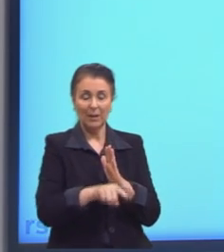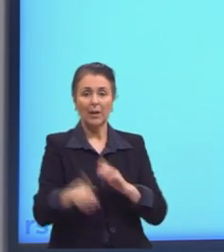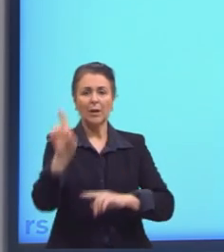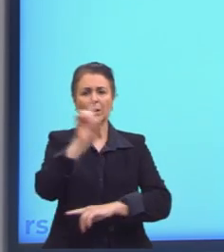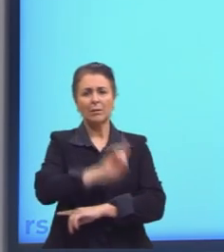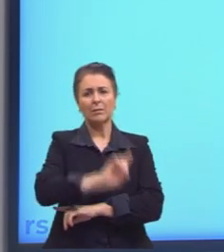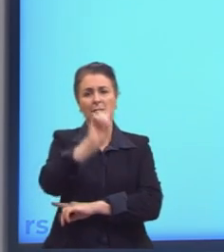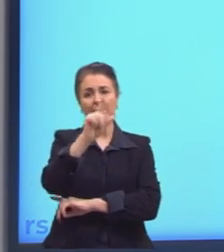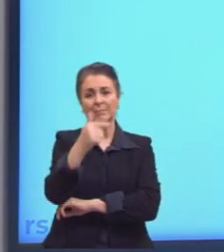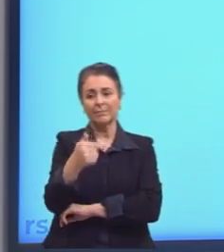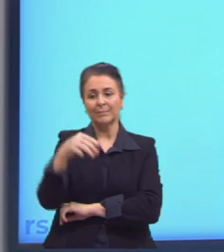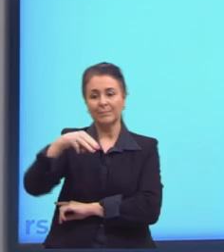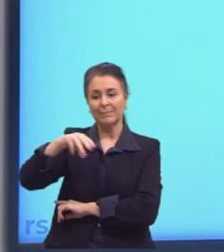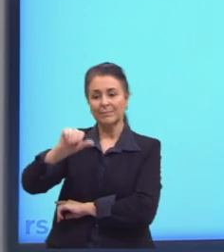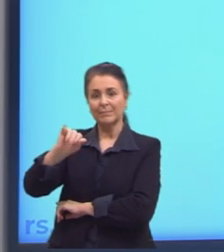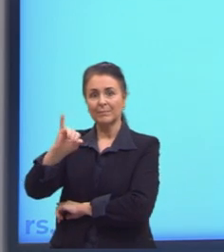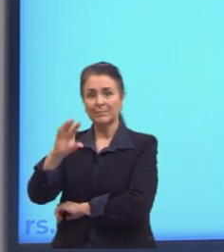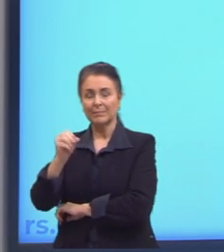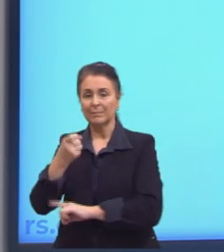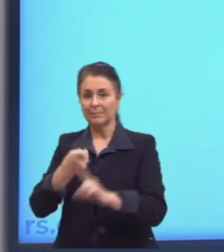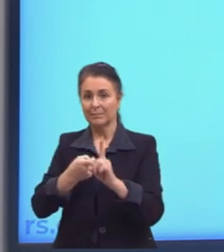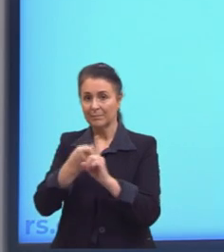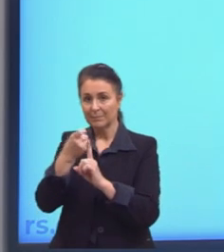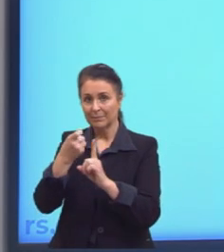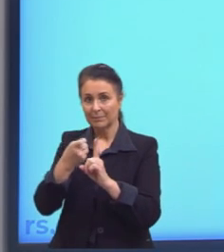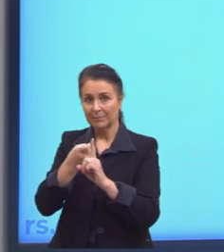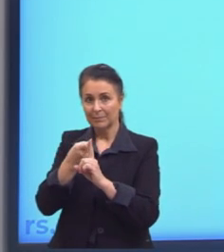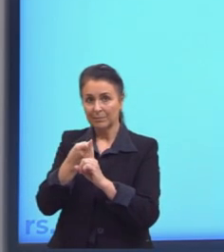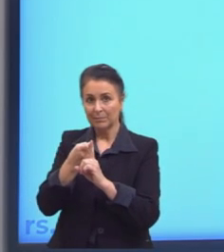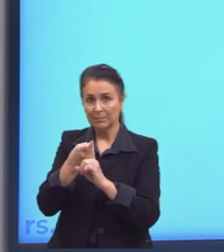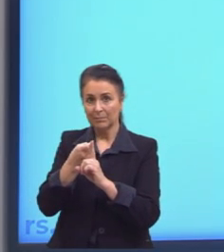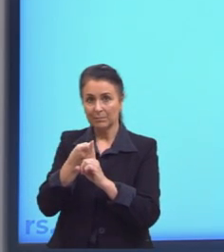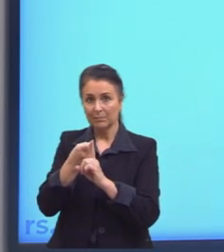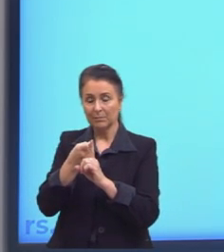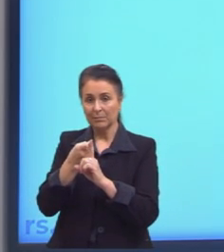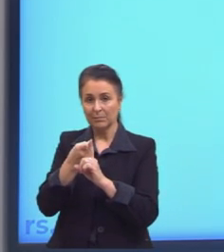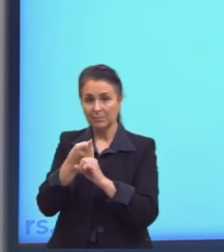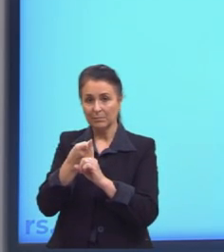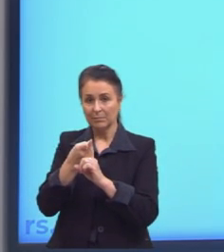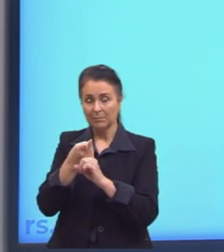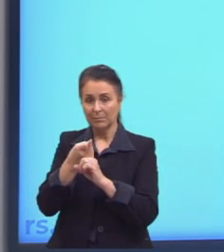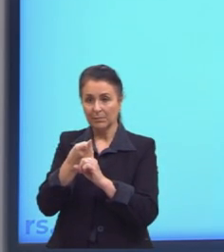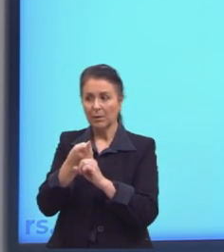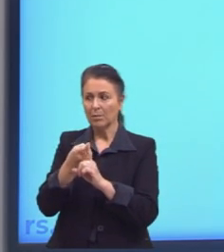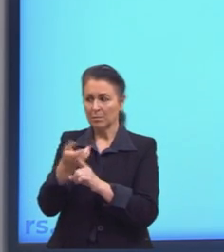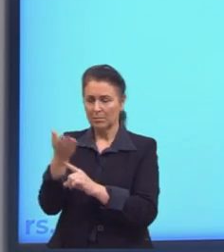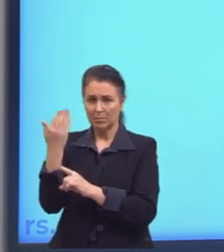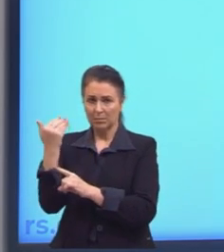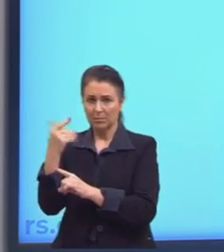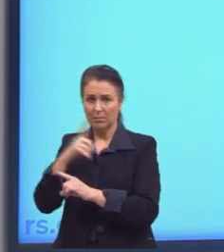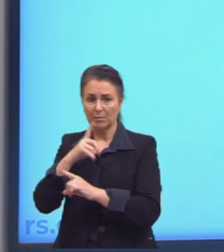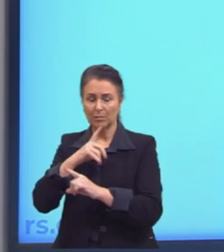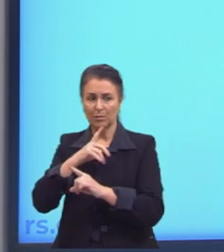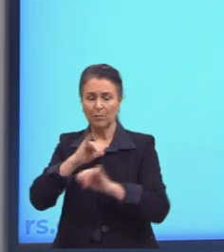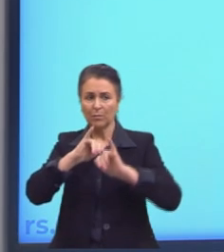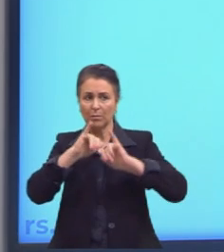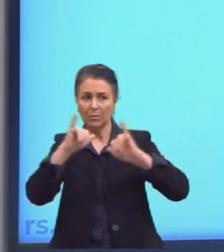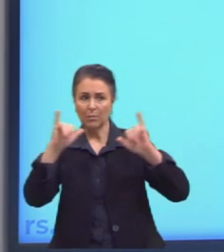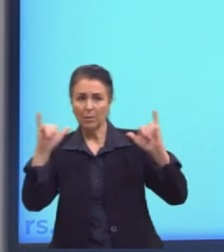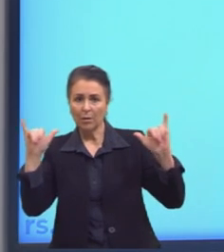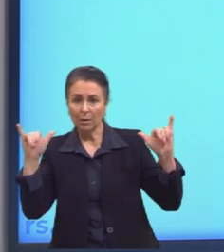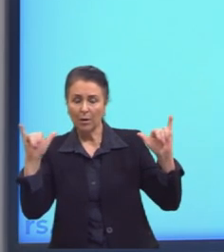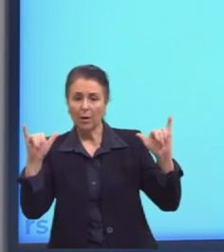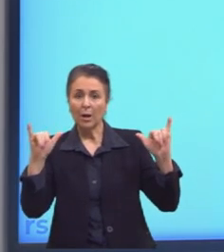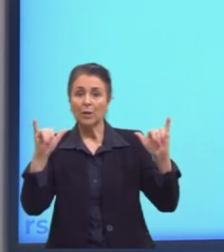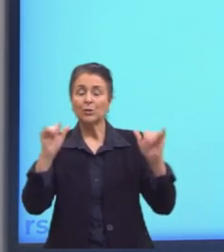17 de maio passado, houve uma campanha de doação